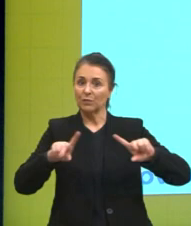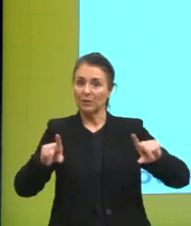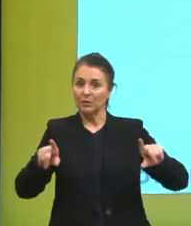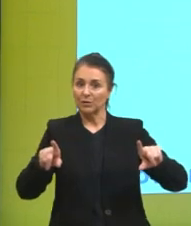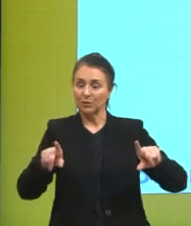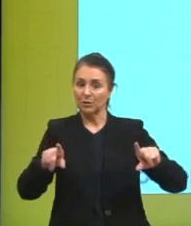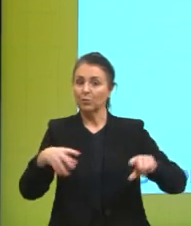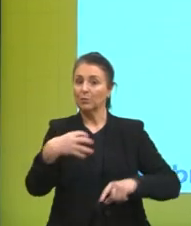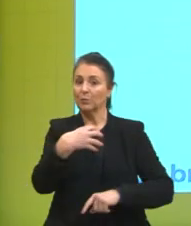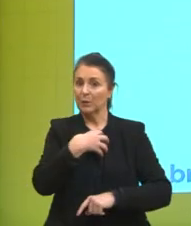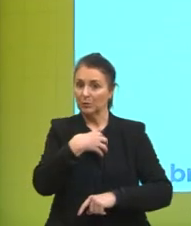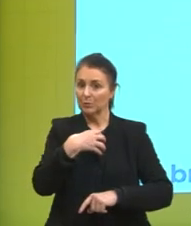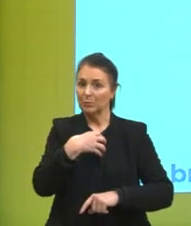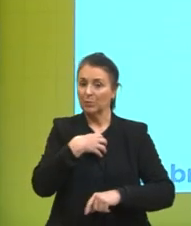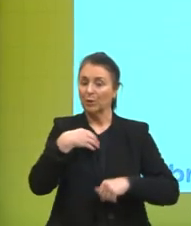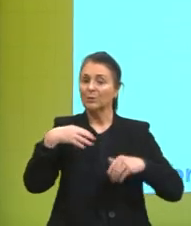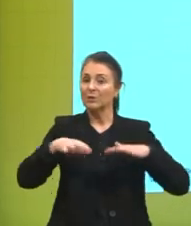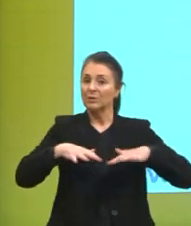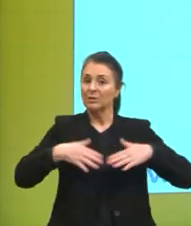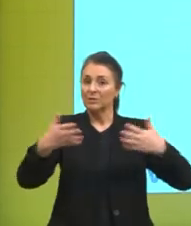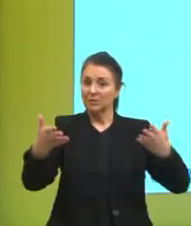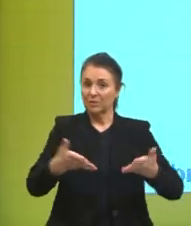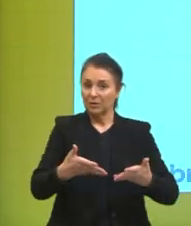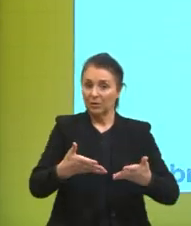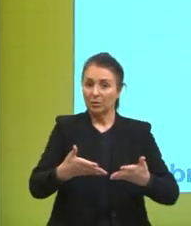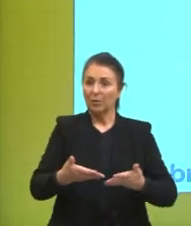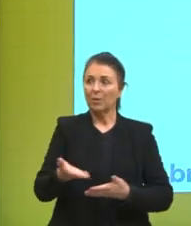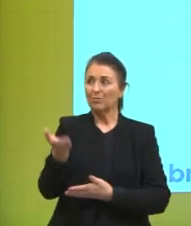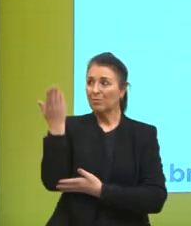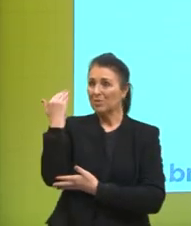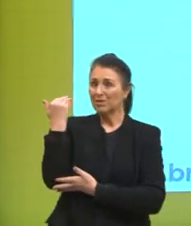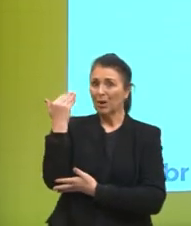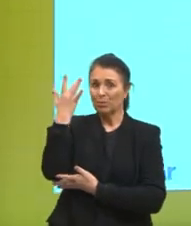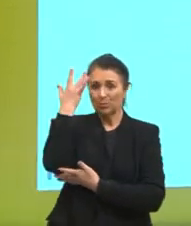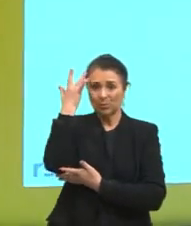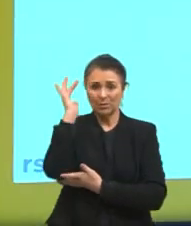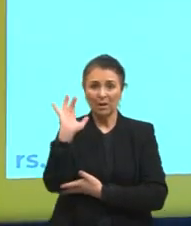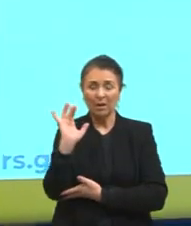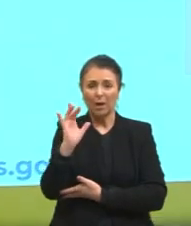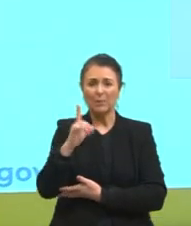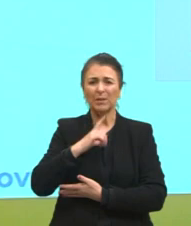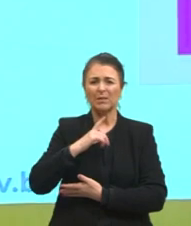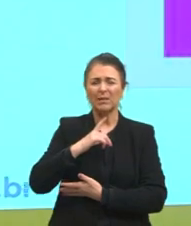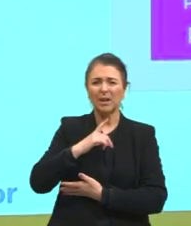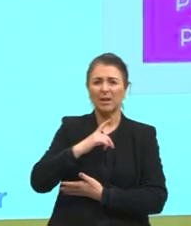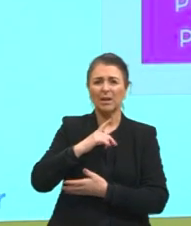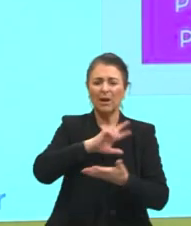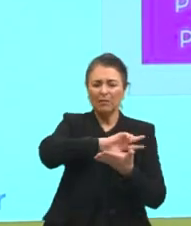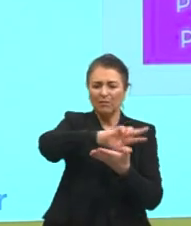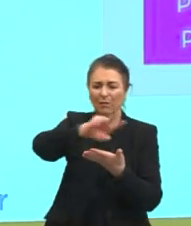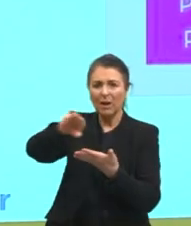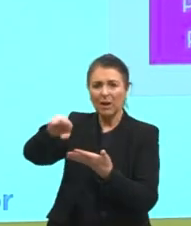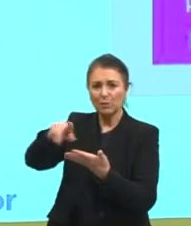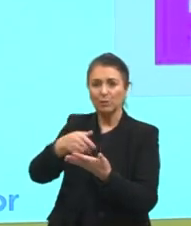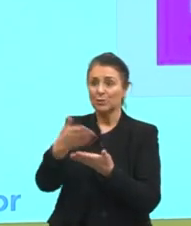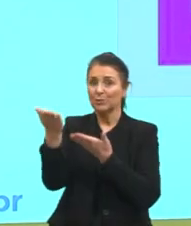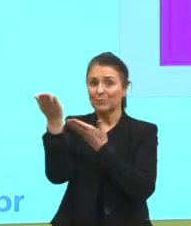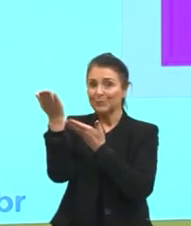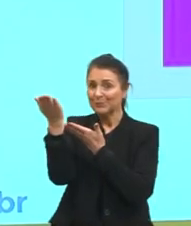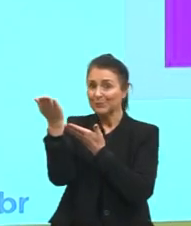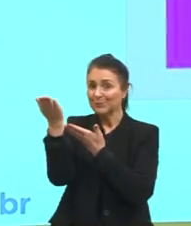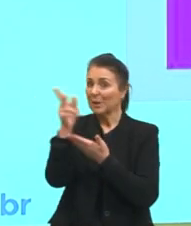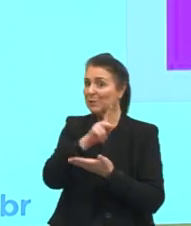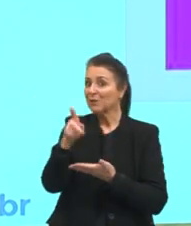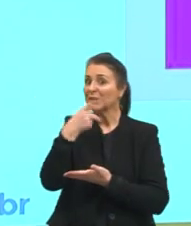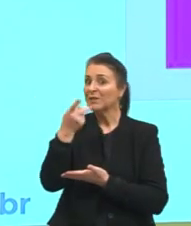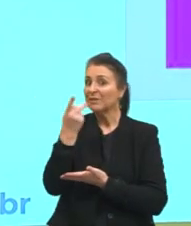né nós temos o pretérito indefinido pretérito imperfeito futuro simples e condicional simples esses